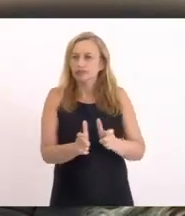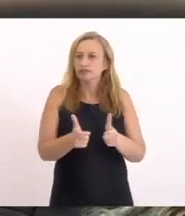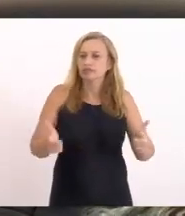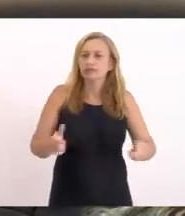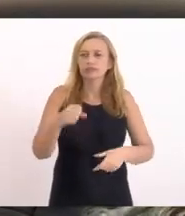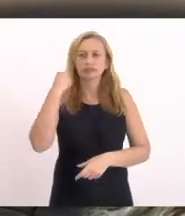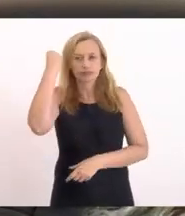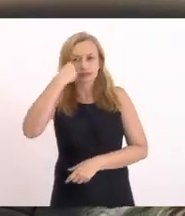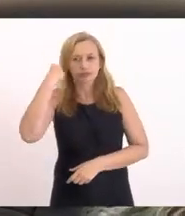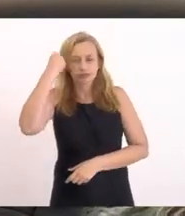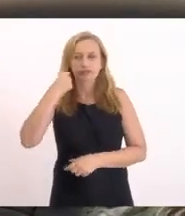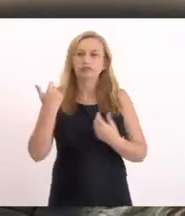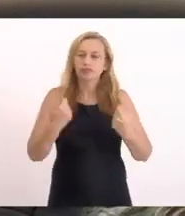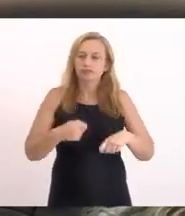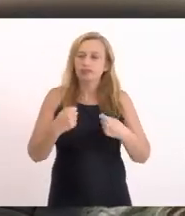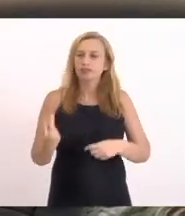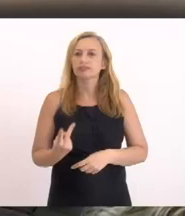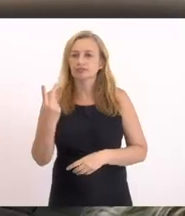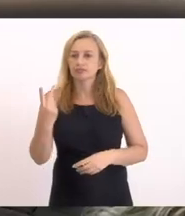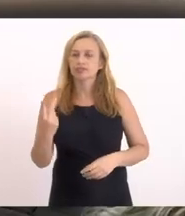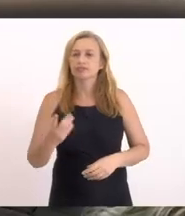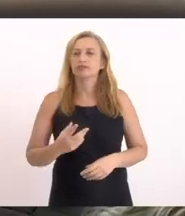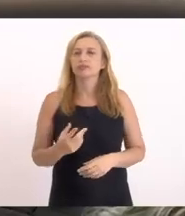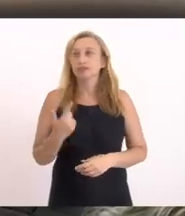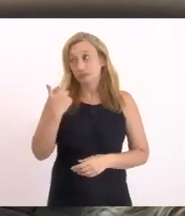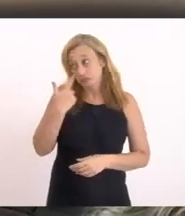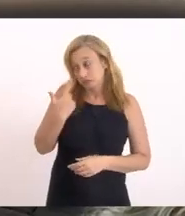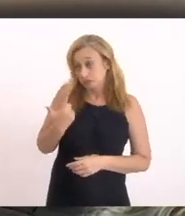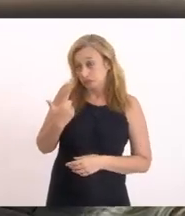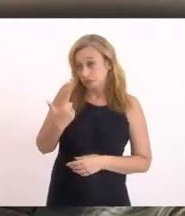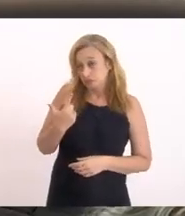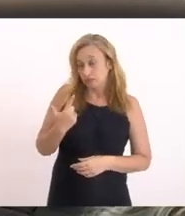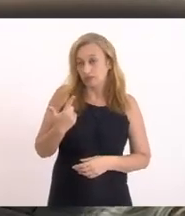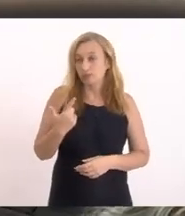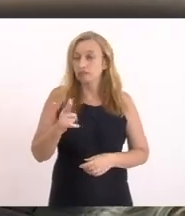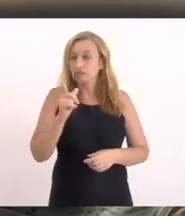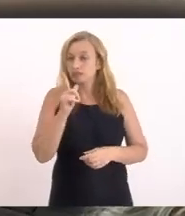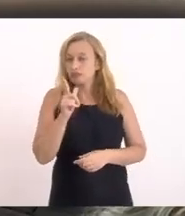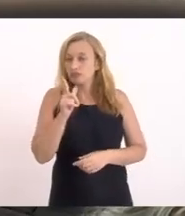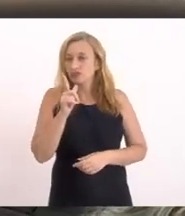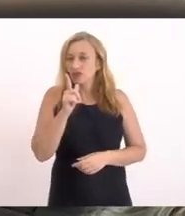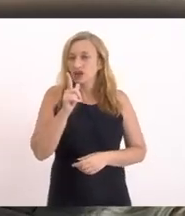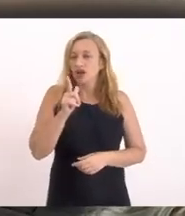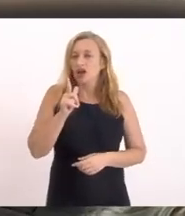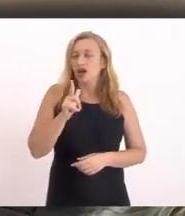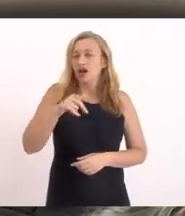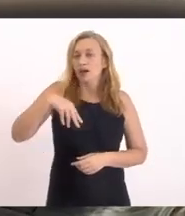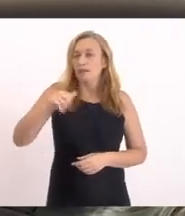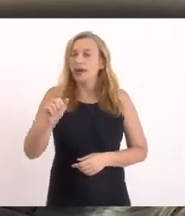Sacorema E a gente precisa Preservar isso E o que eu venho vendo É que as margens Estão sendo completamente